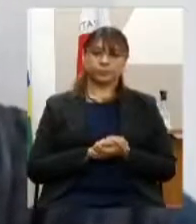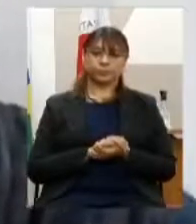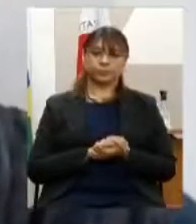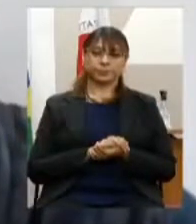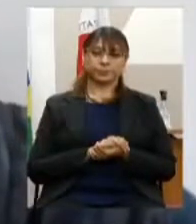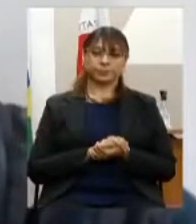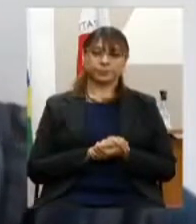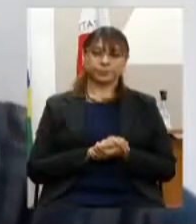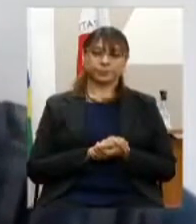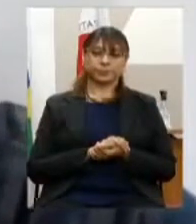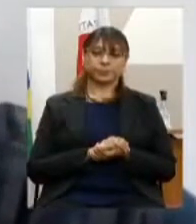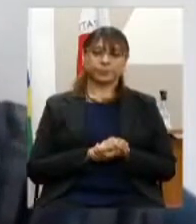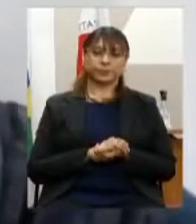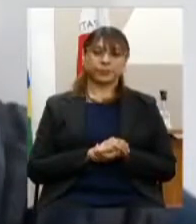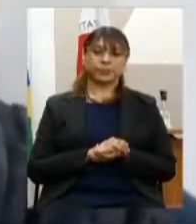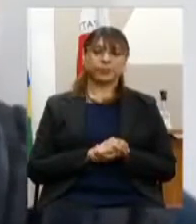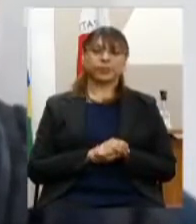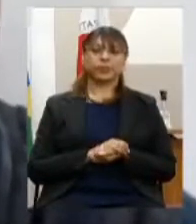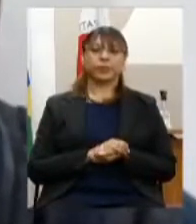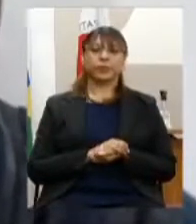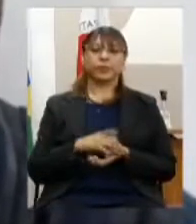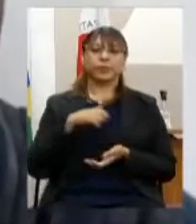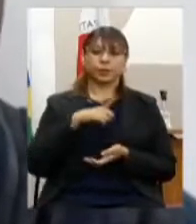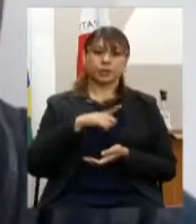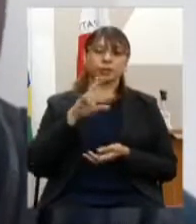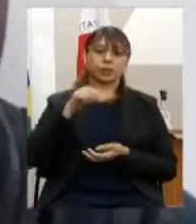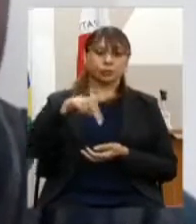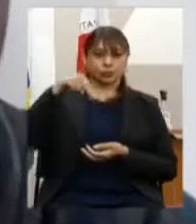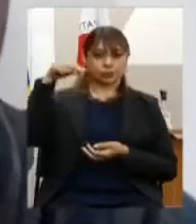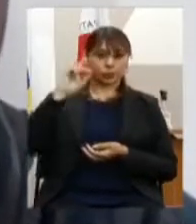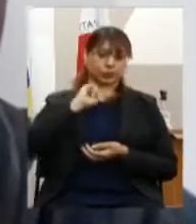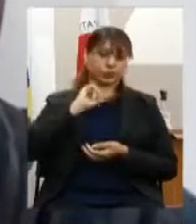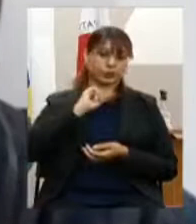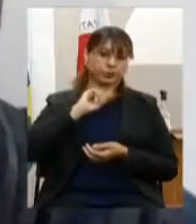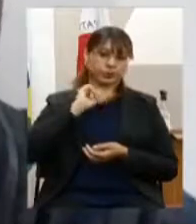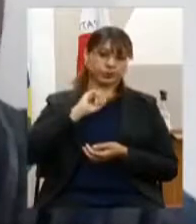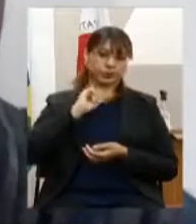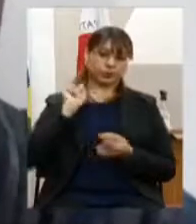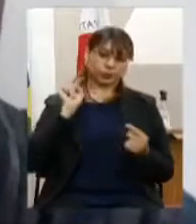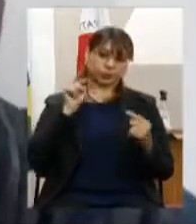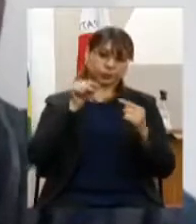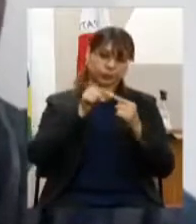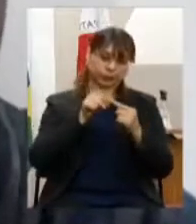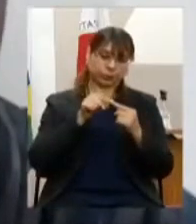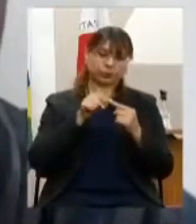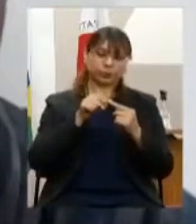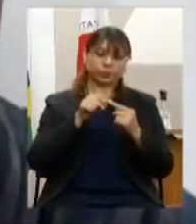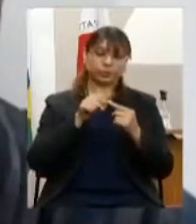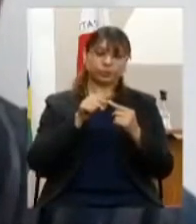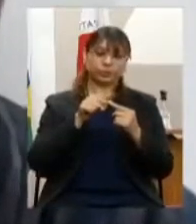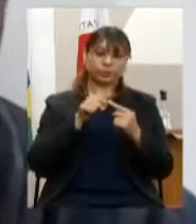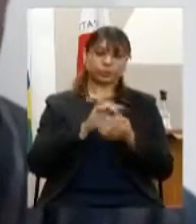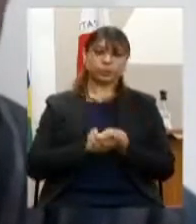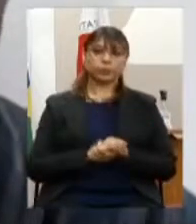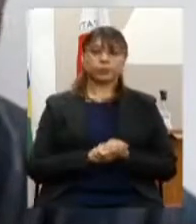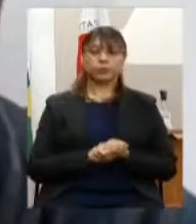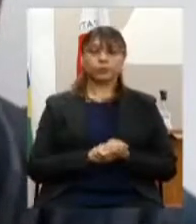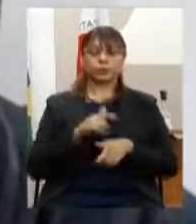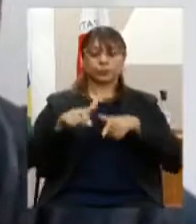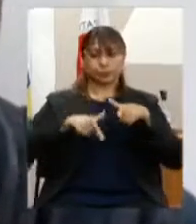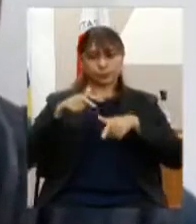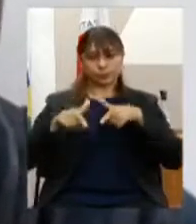centralizada a serem instaladas na região norte de Minas, com o objetivo de subsidiar a atuação dos